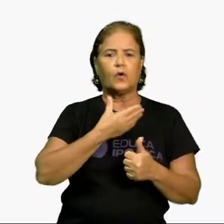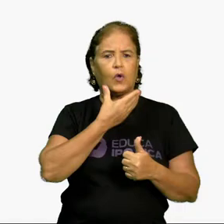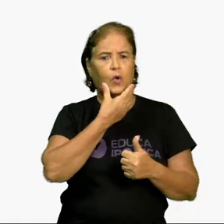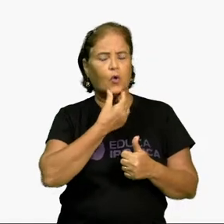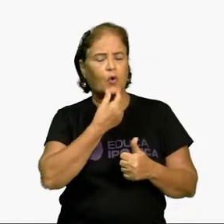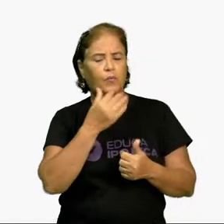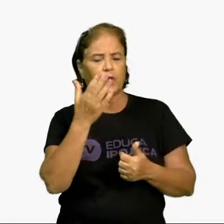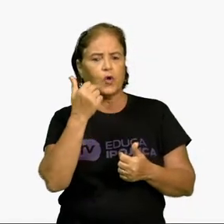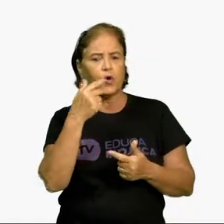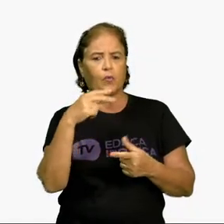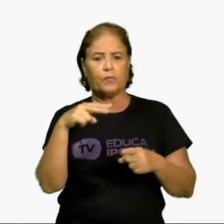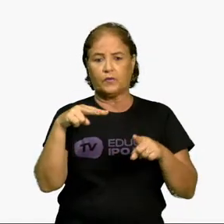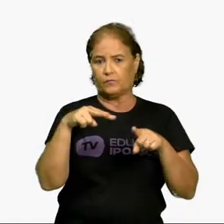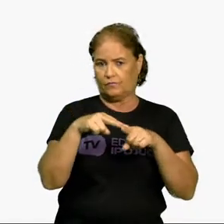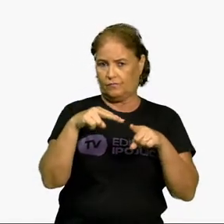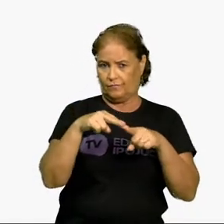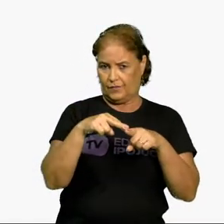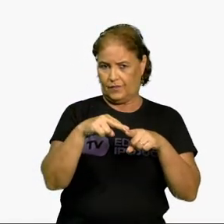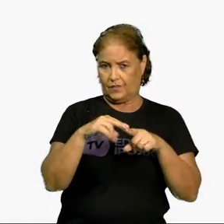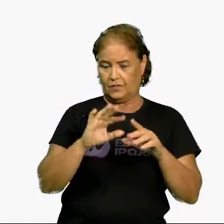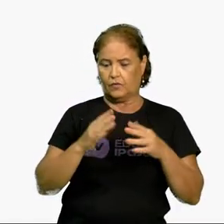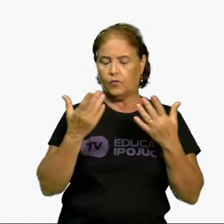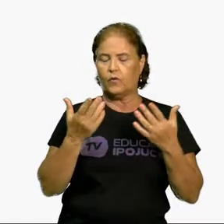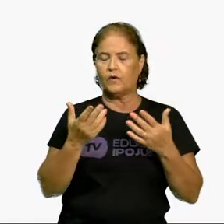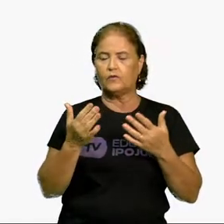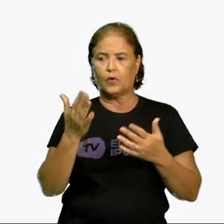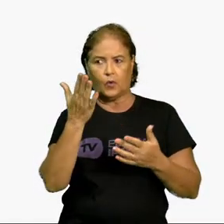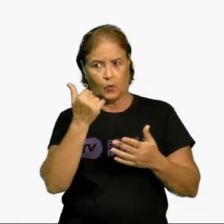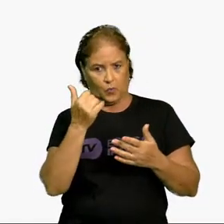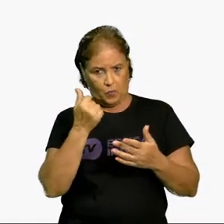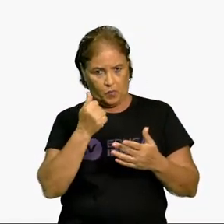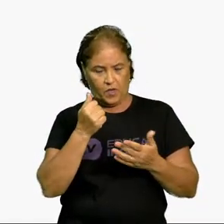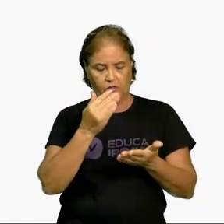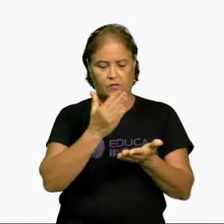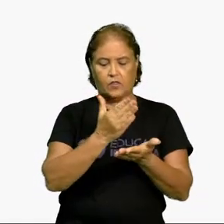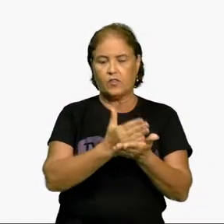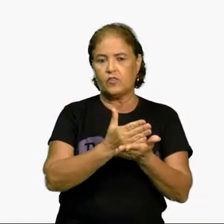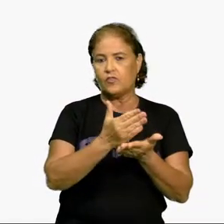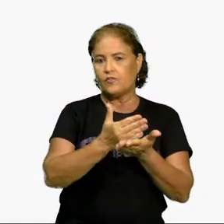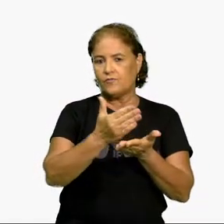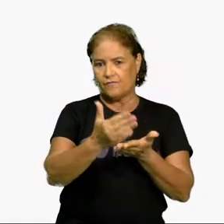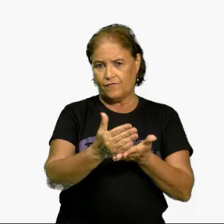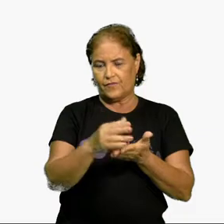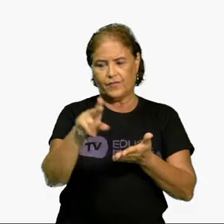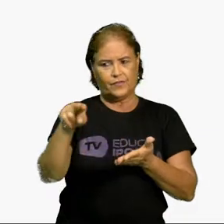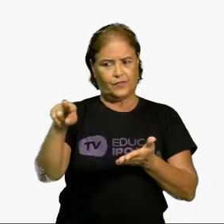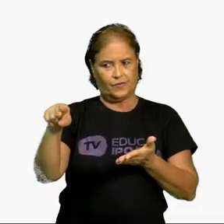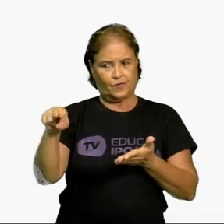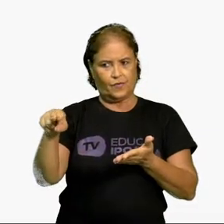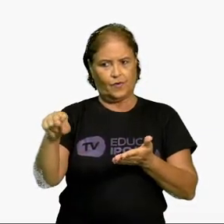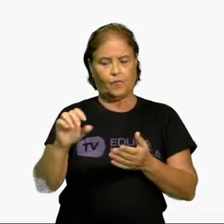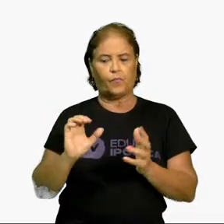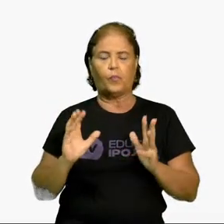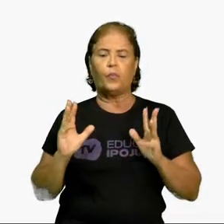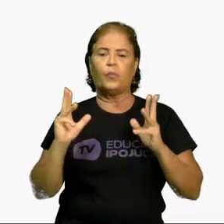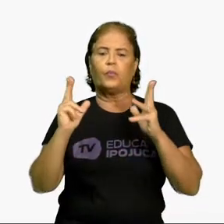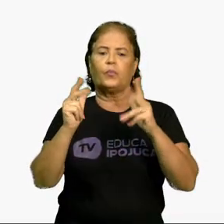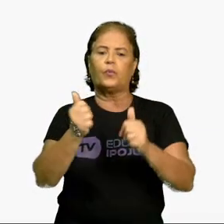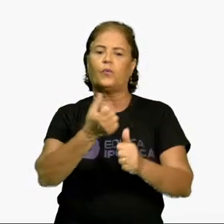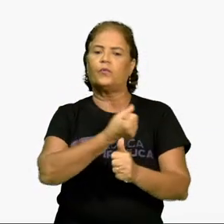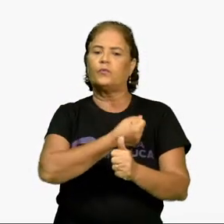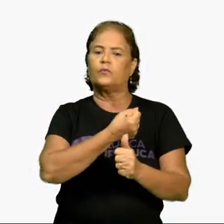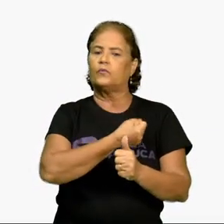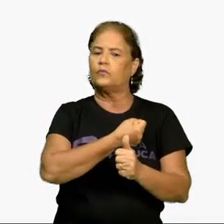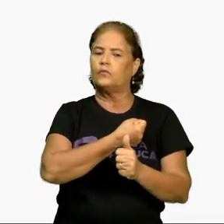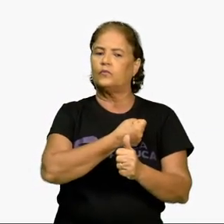pizza, dividimos a pizza em fatias iguais. Olha aí. Todo número racional, ele é